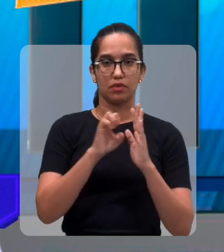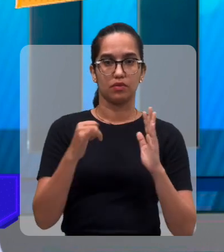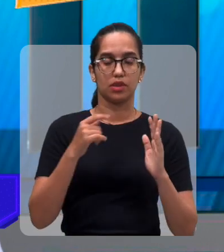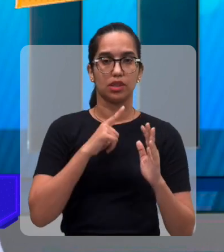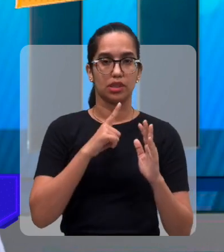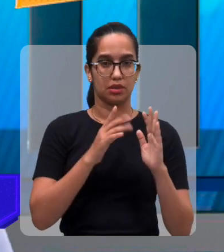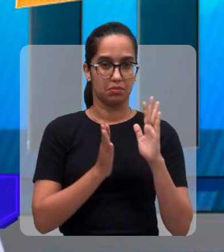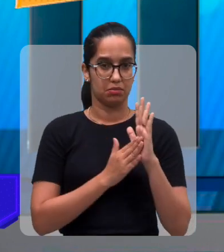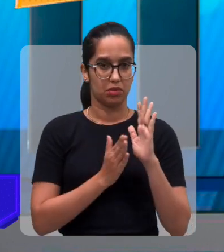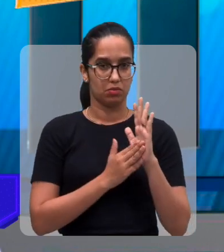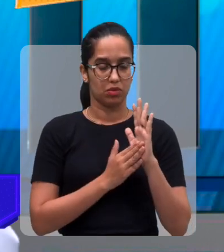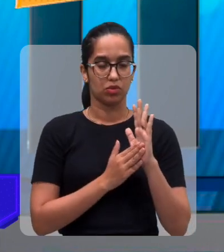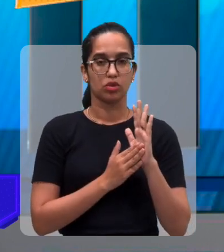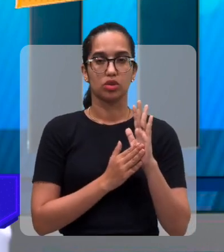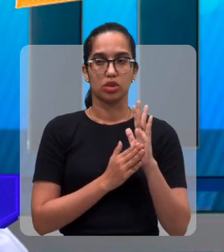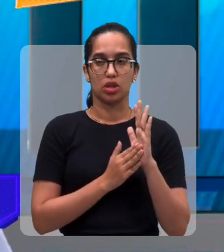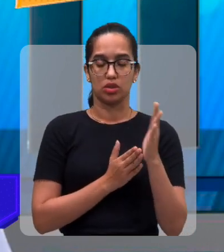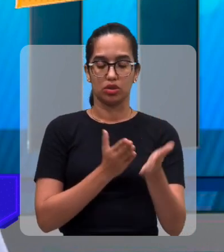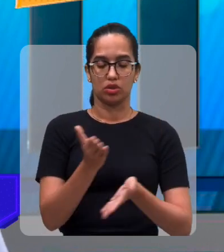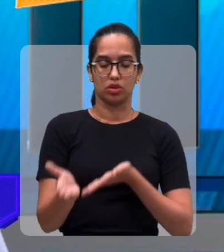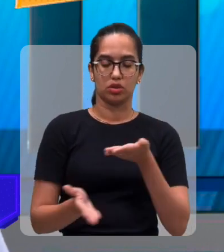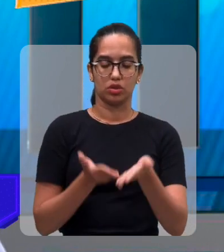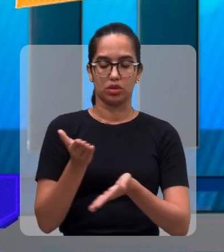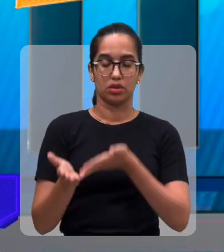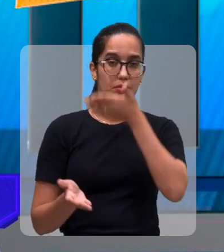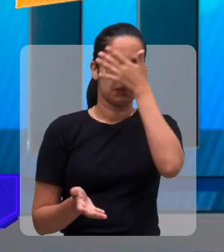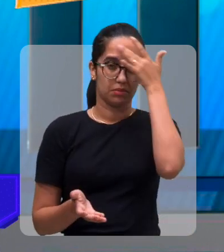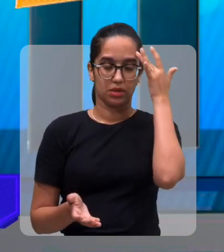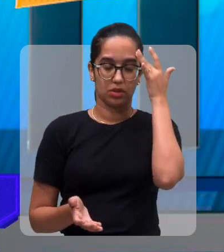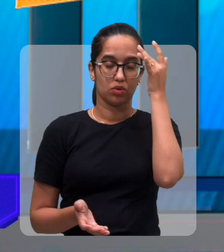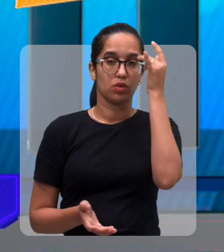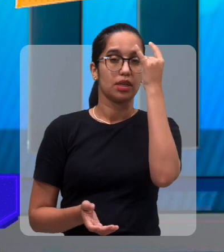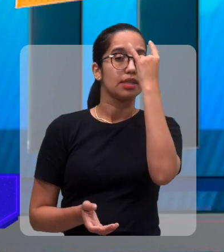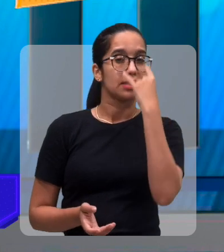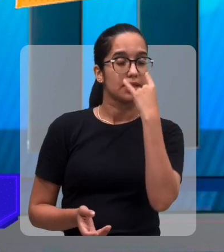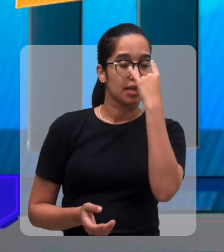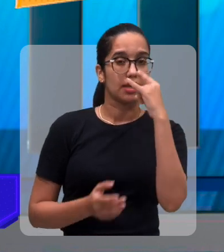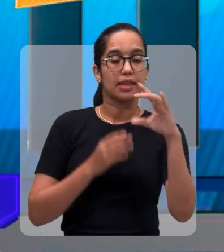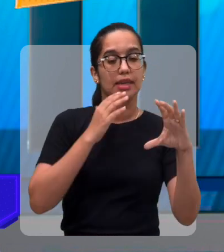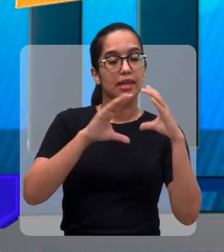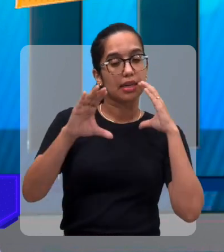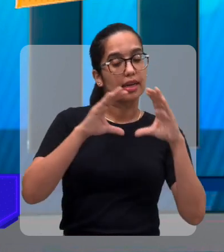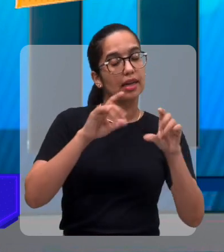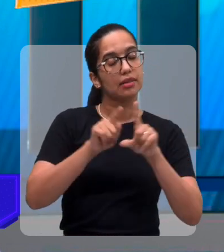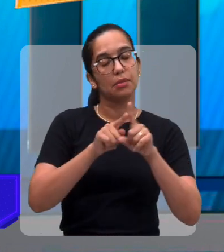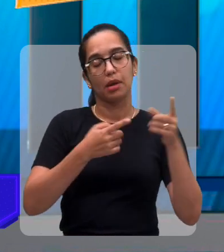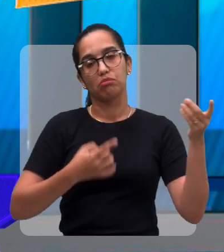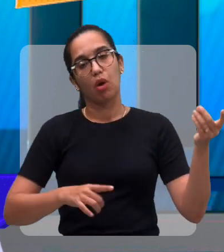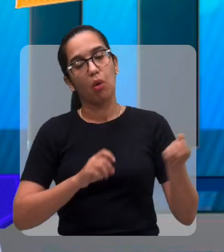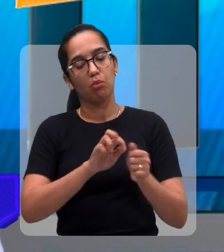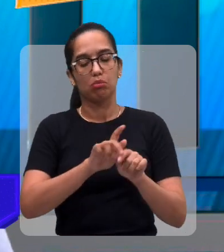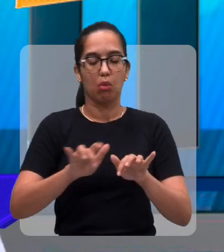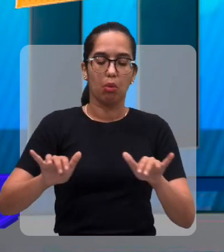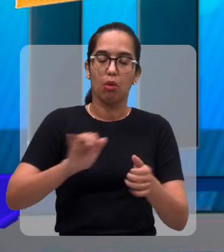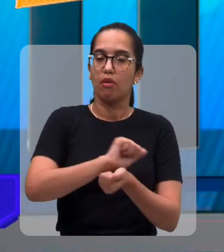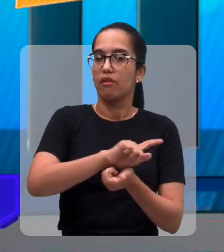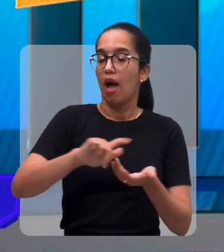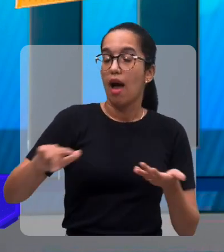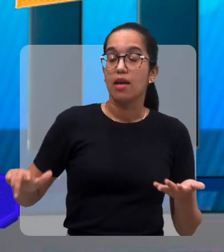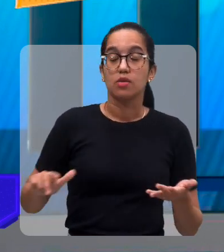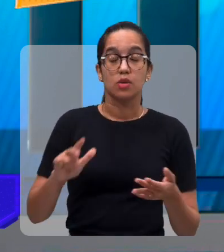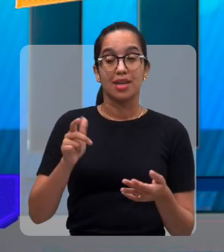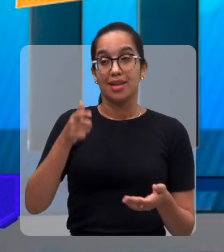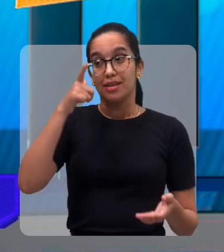proposta, né? De atender as pessoas cegas que tocam e que cantam e as aquelas pessoas que queiram